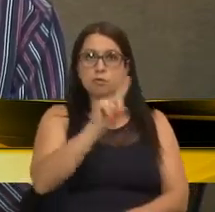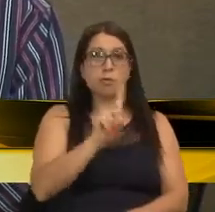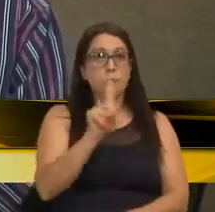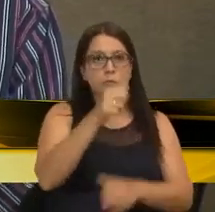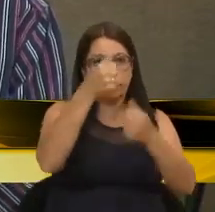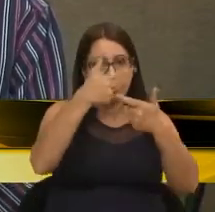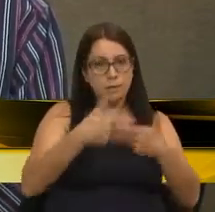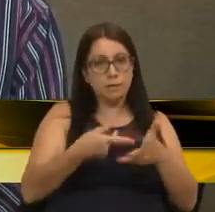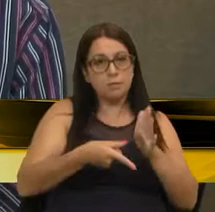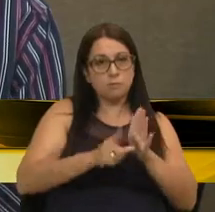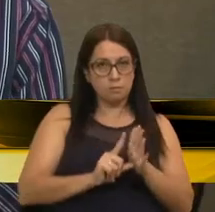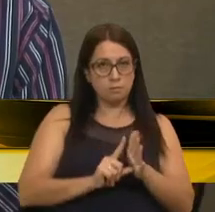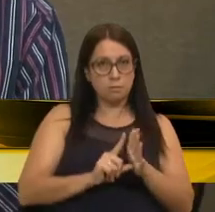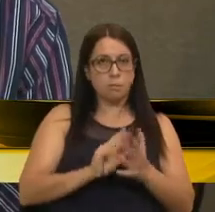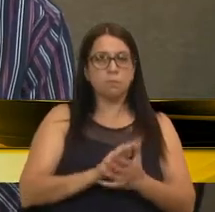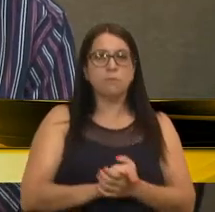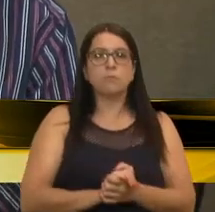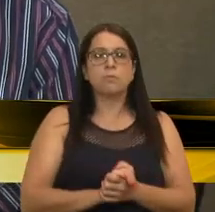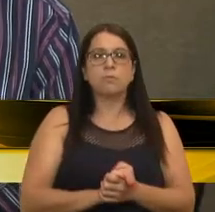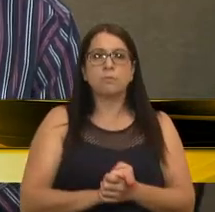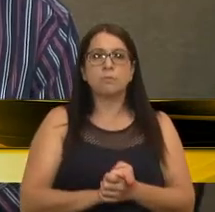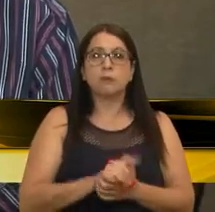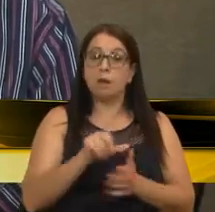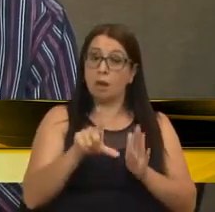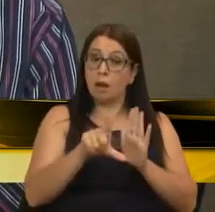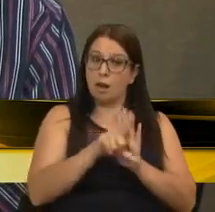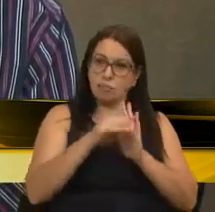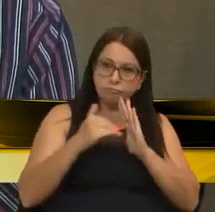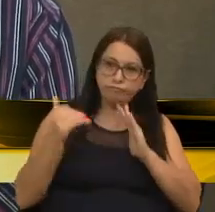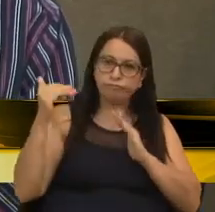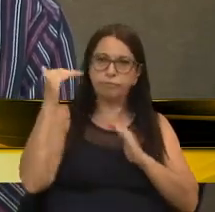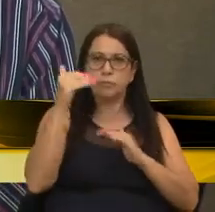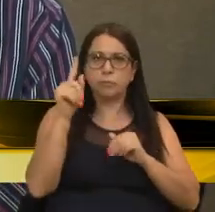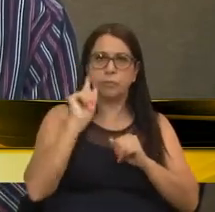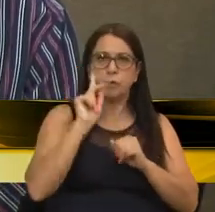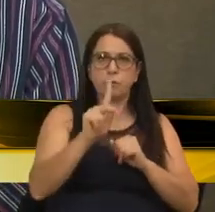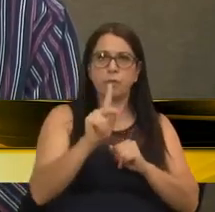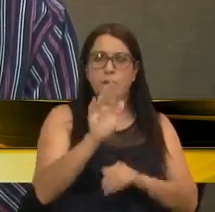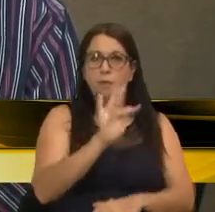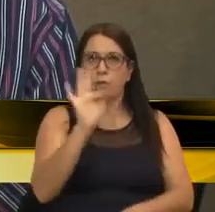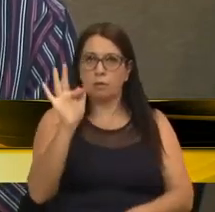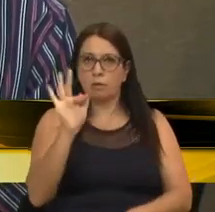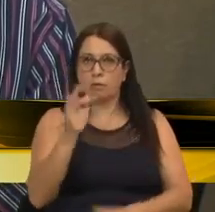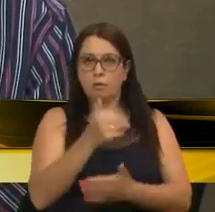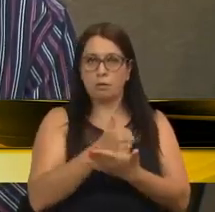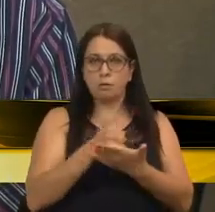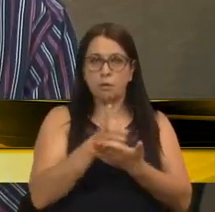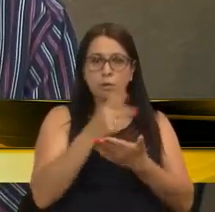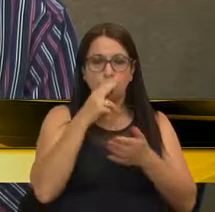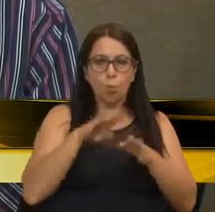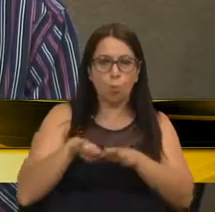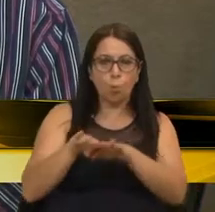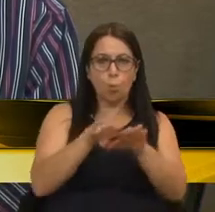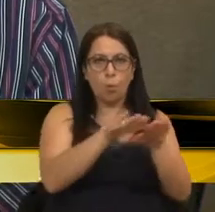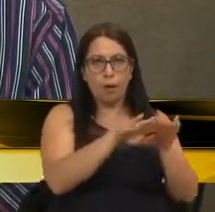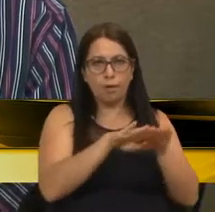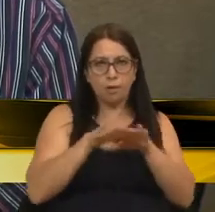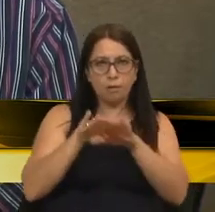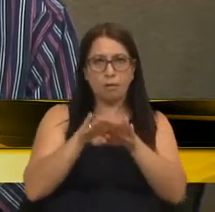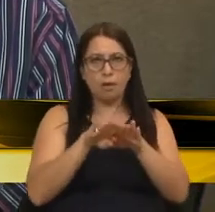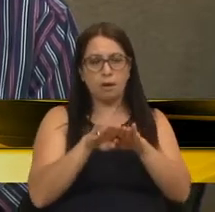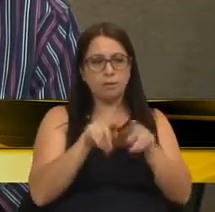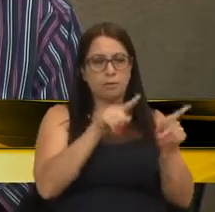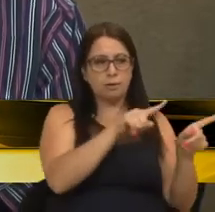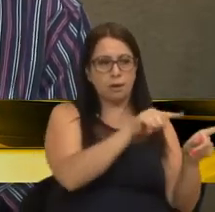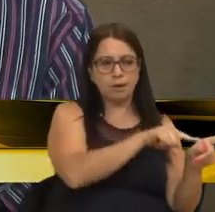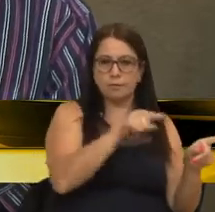adequada. A lei maior, ao adotar o federalismo baseado na igualdade dos respectivos entes